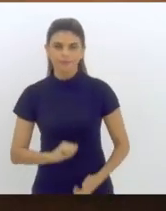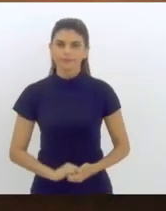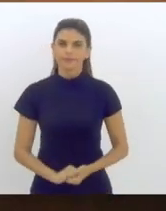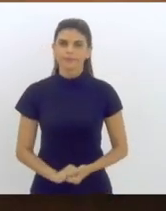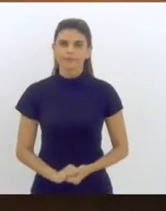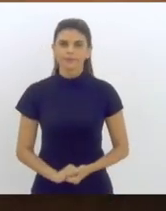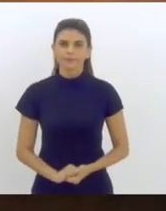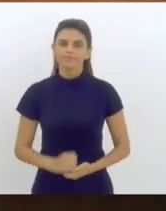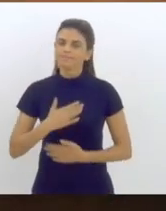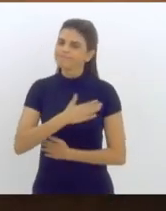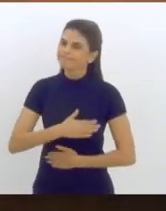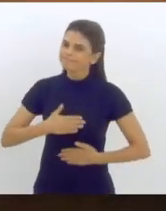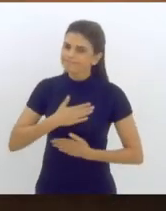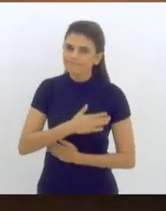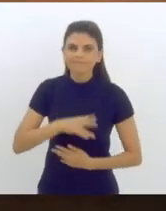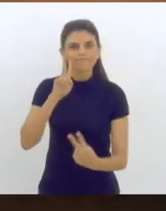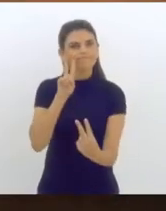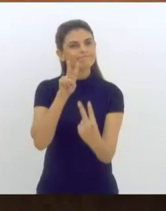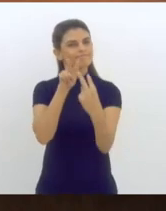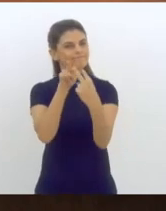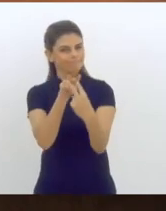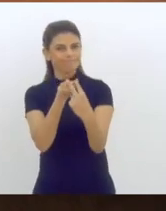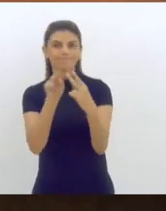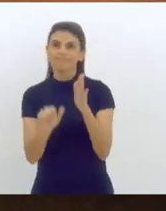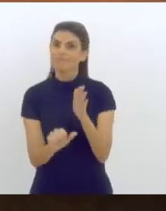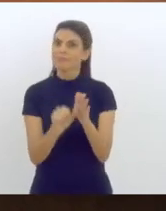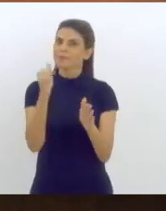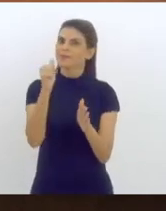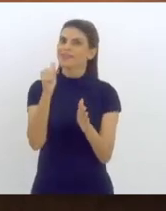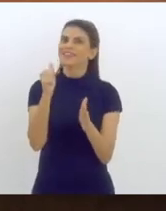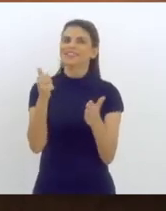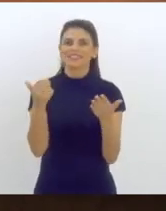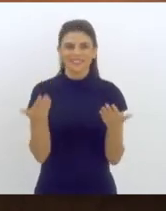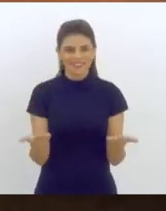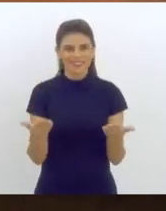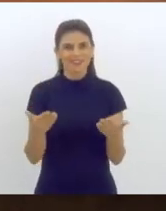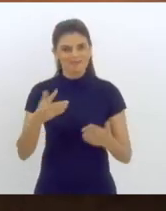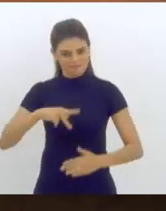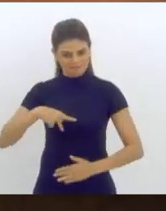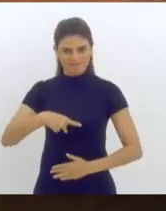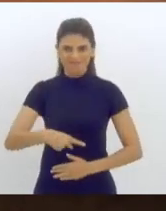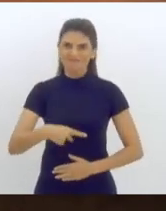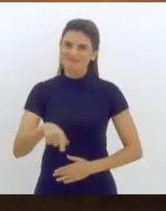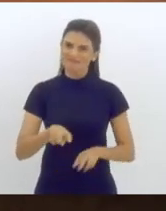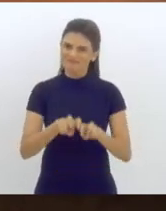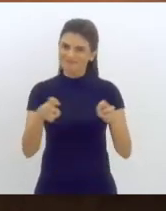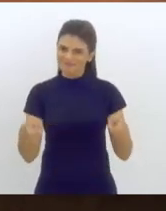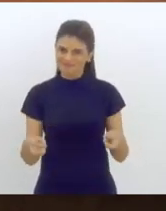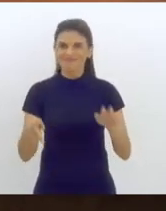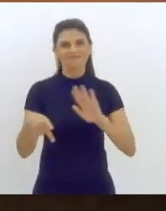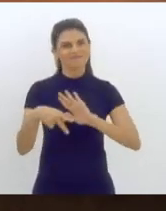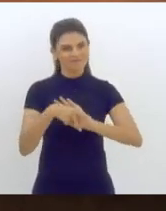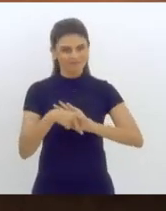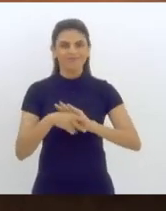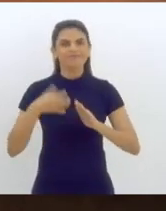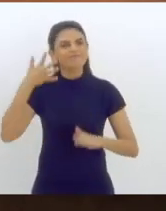prazer vê-la pela primeira vez presidindo os trabalhos do Parlamento